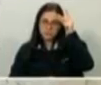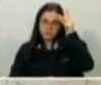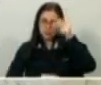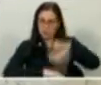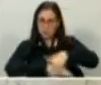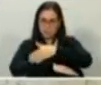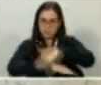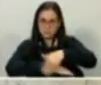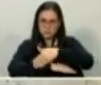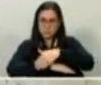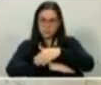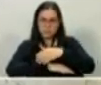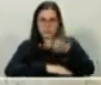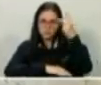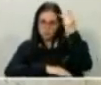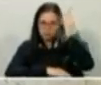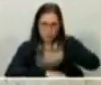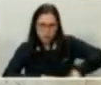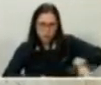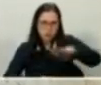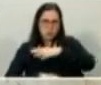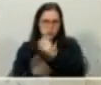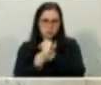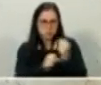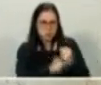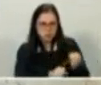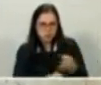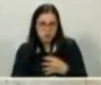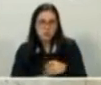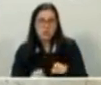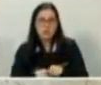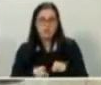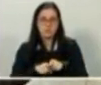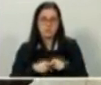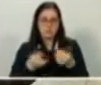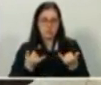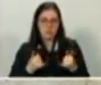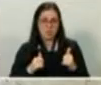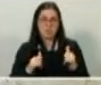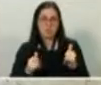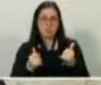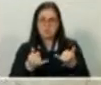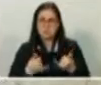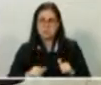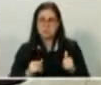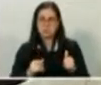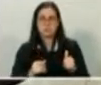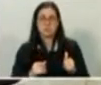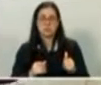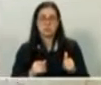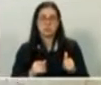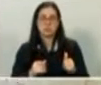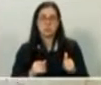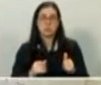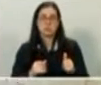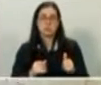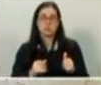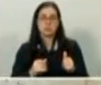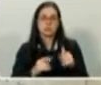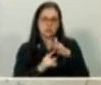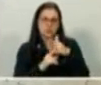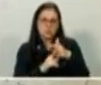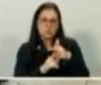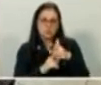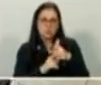todas as calçadas de São Paulo, como o projeto para mudar a matriz energética dos motores, dos ônibus da cidade e vários